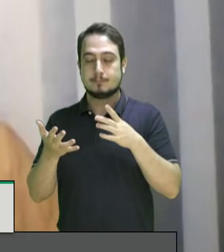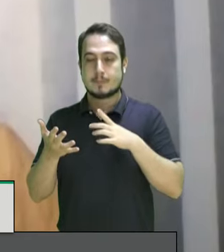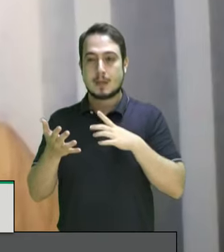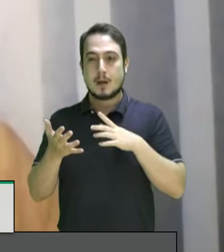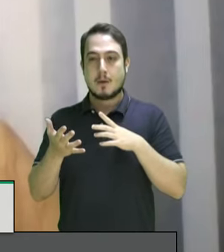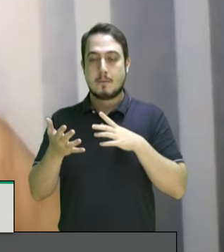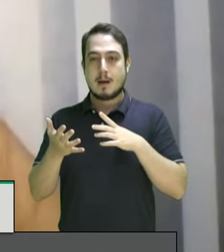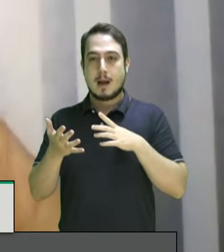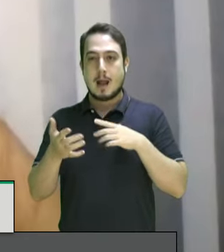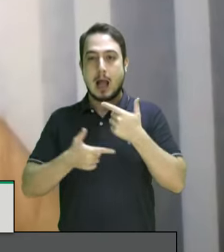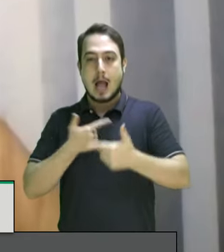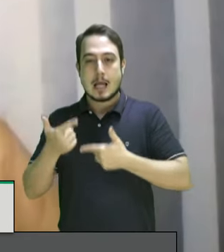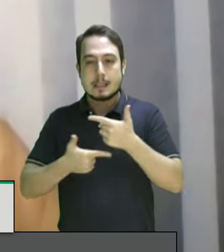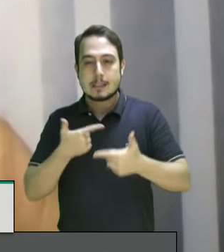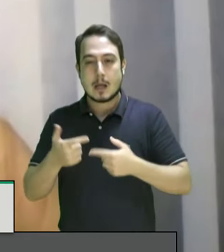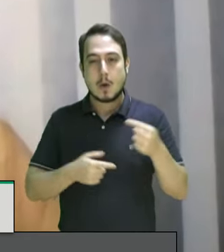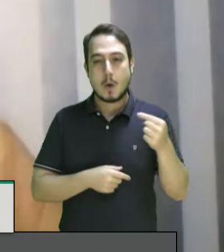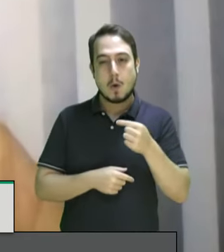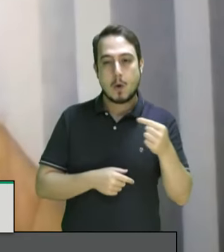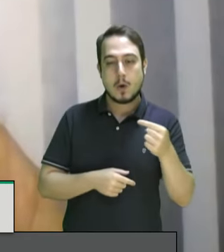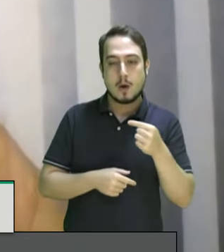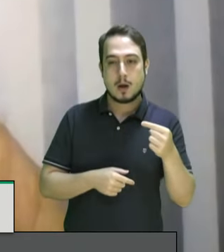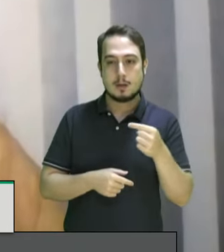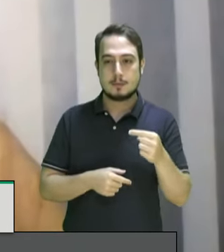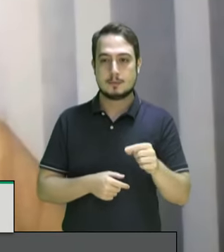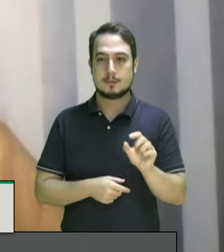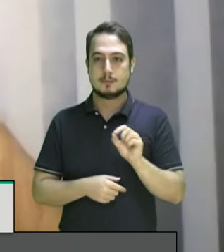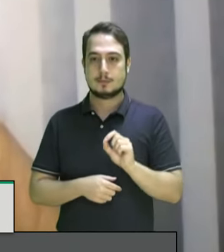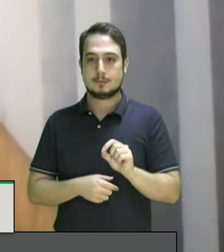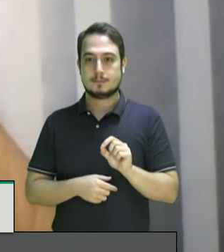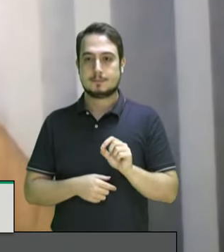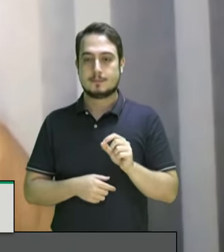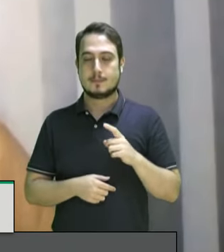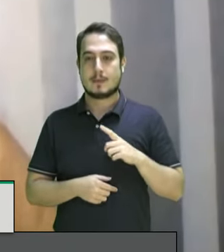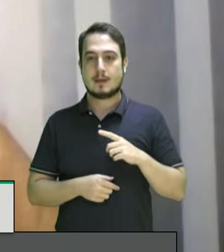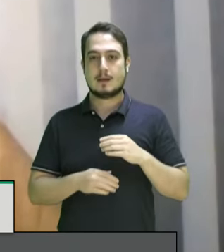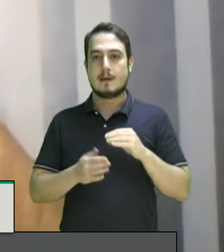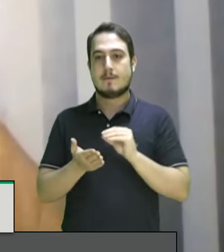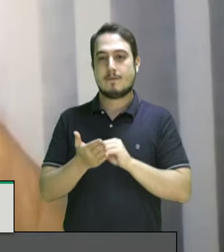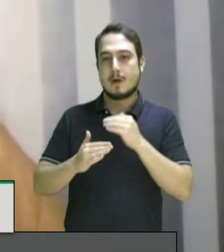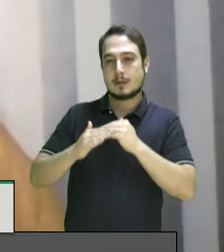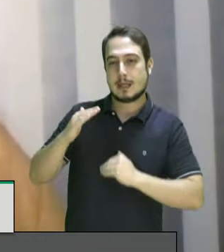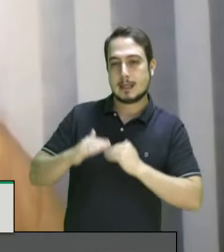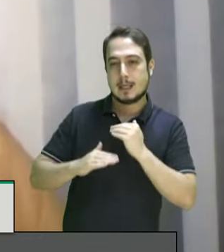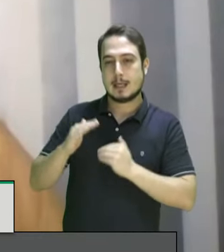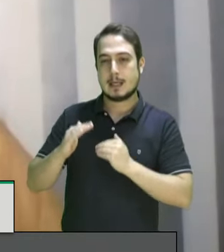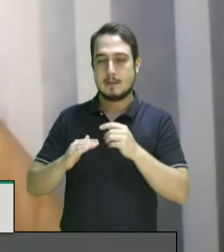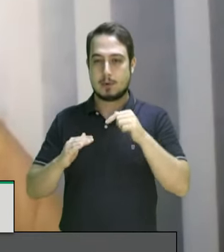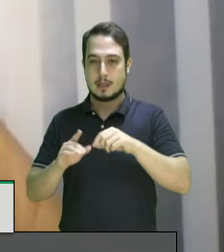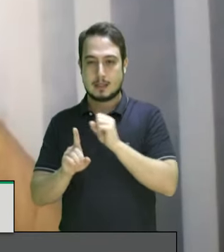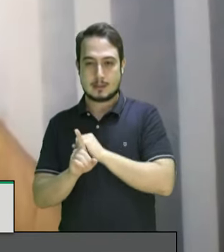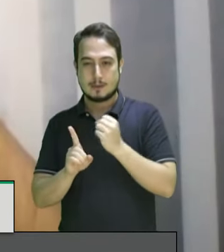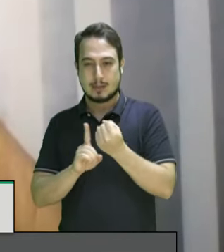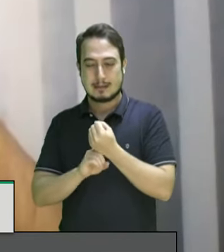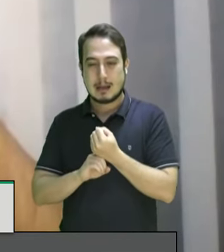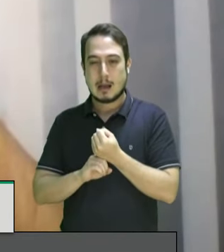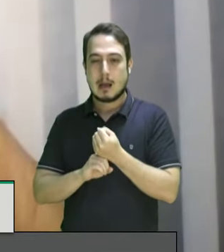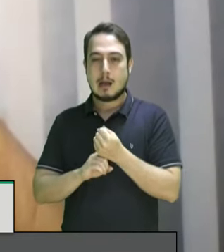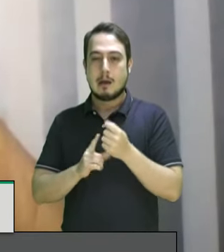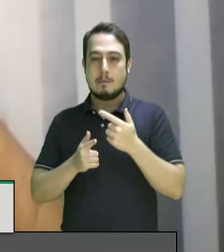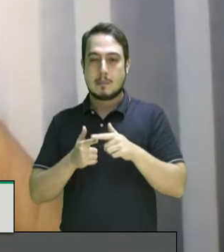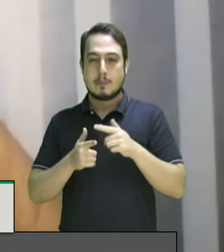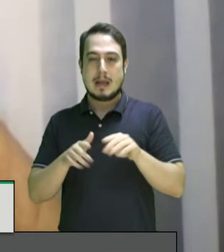mínima de ajuste nas relações raciais tão desequilibradas na nossa sociedade estrutural e